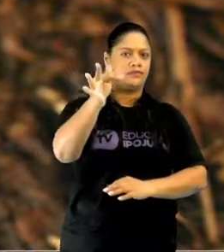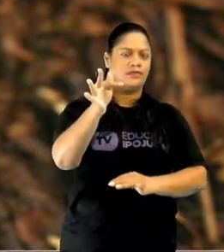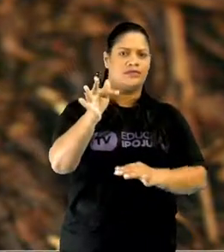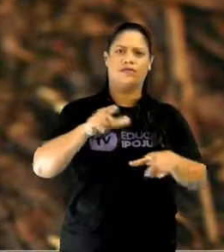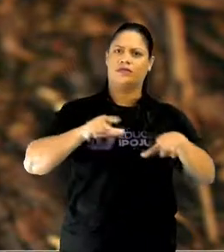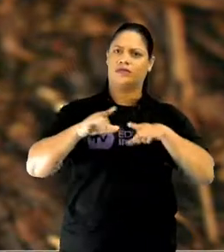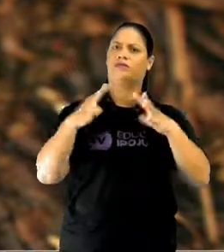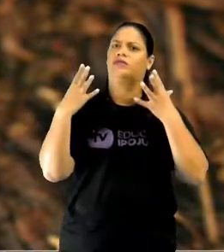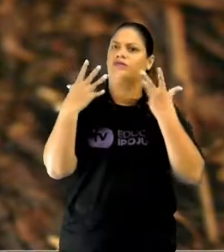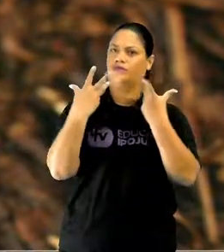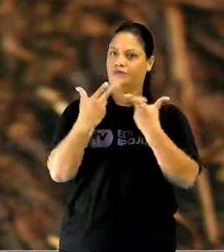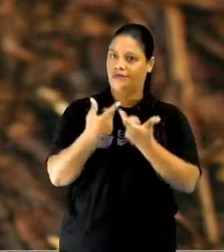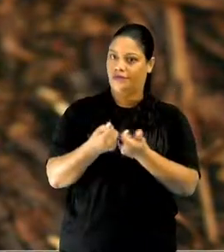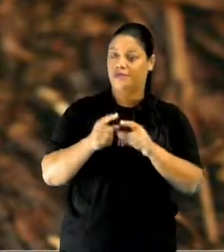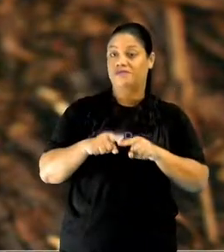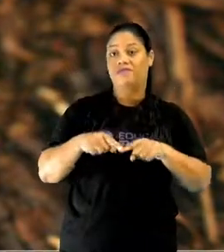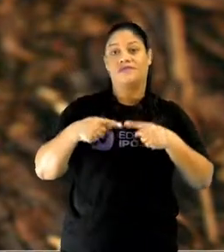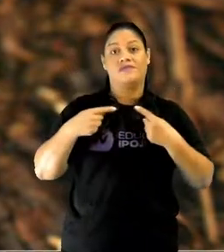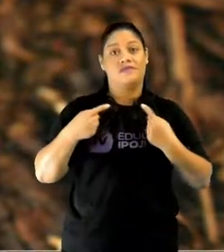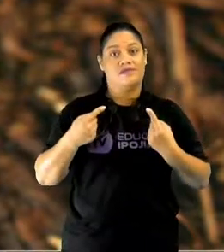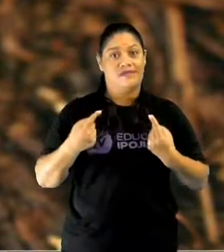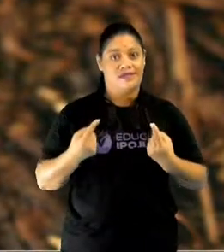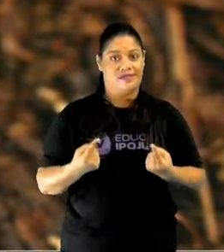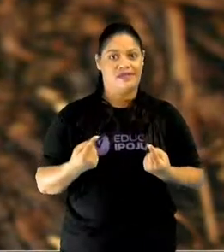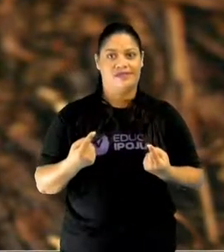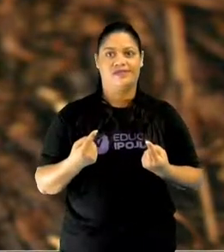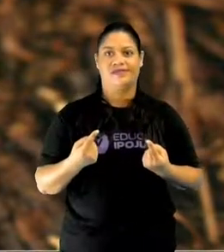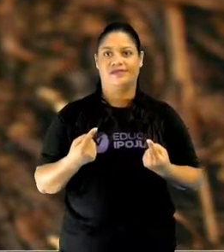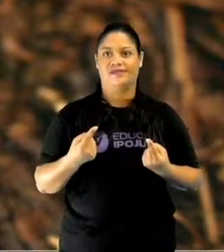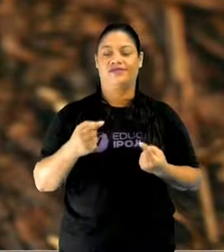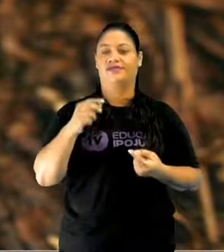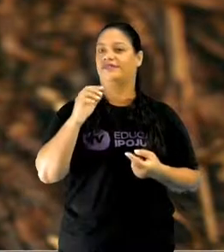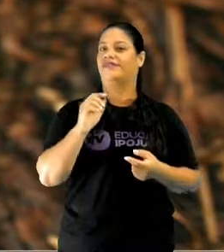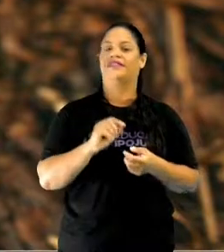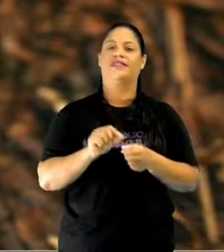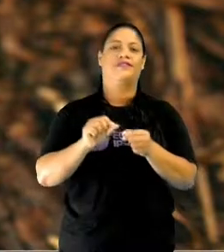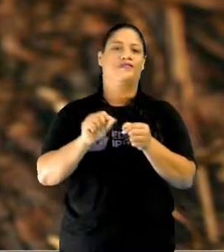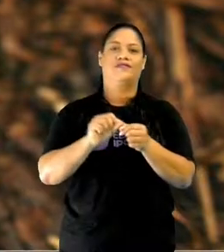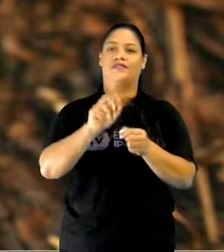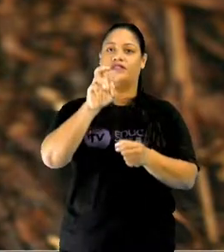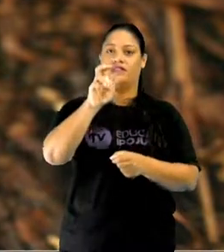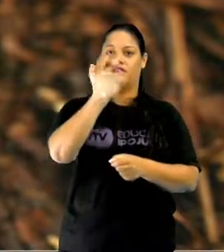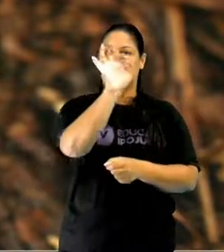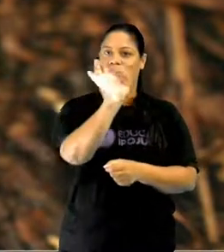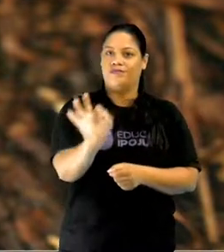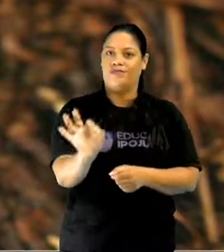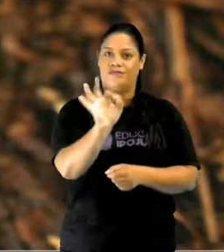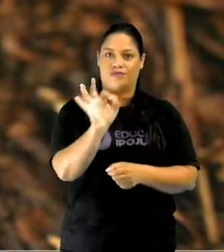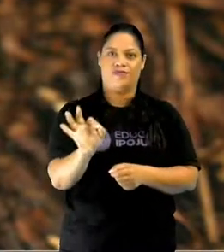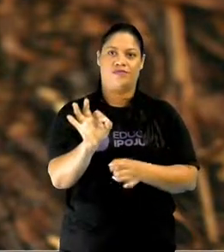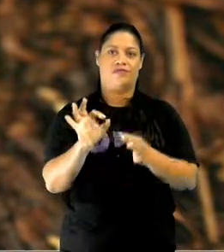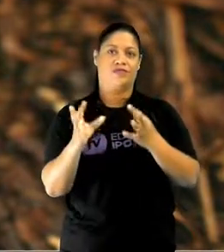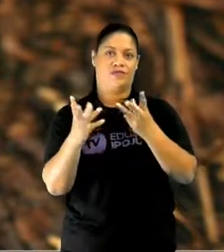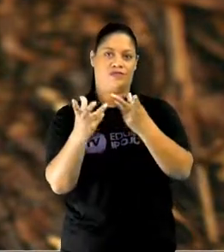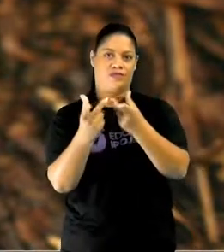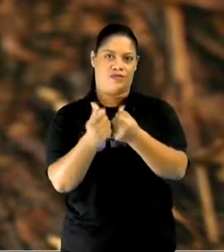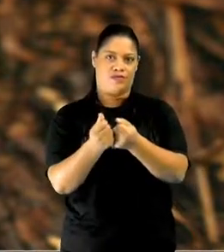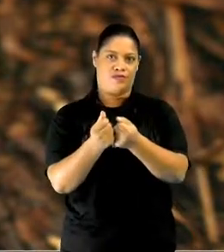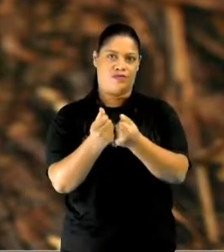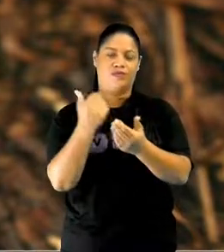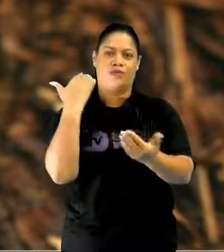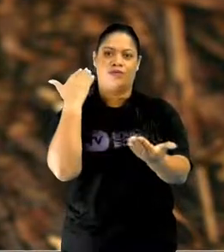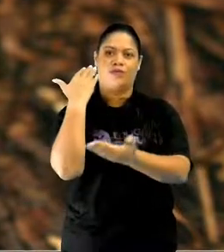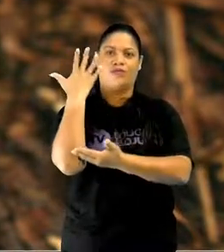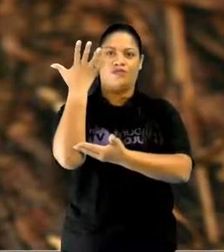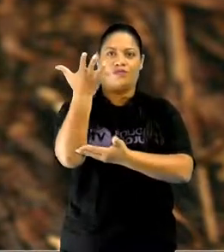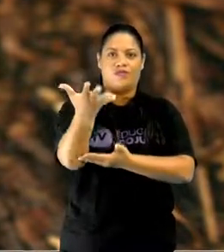bonito, mas que não atinge 5% por ano daquilo que é desmatado na floresta